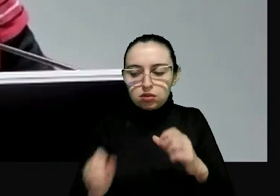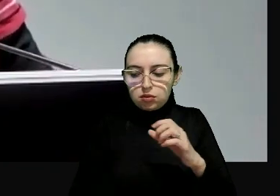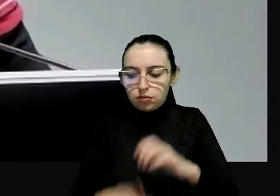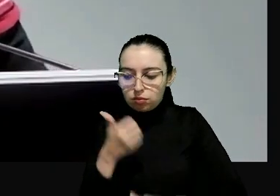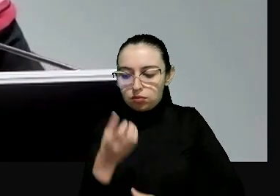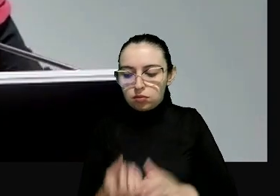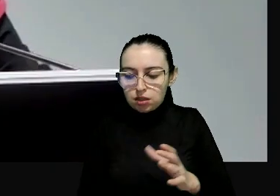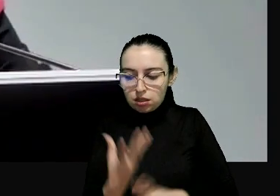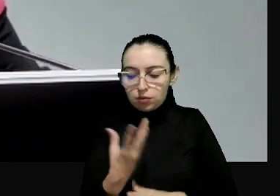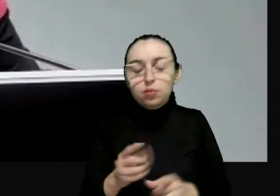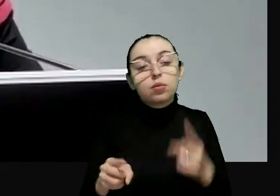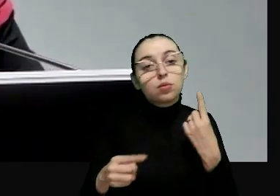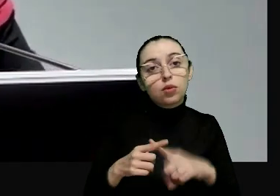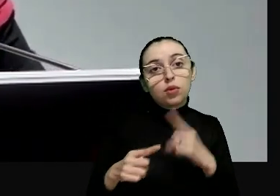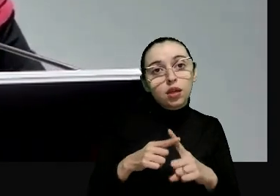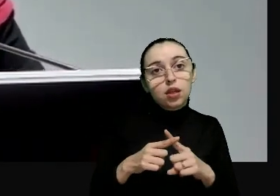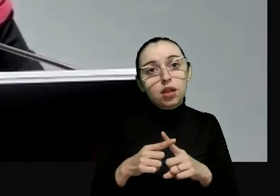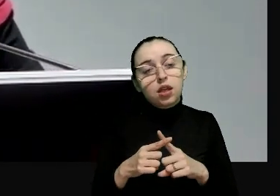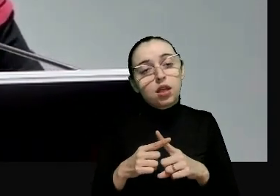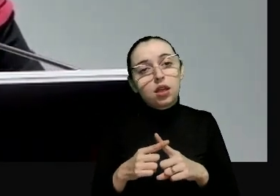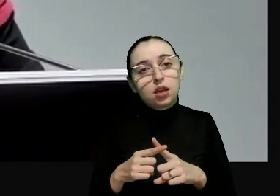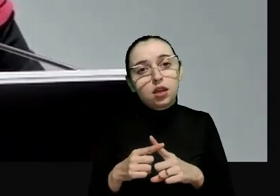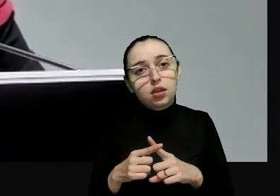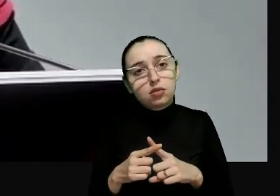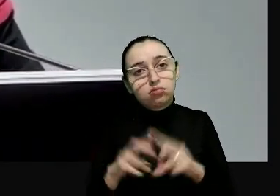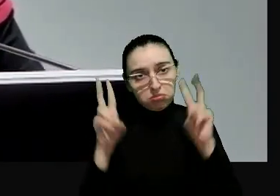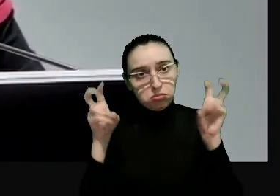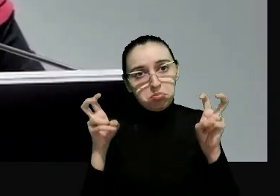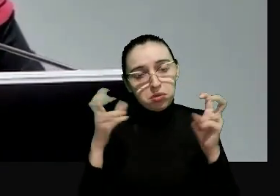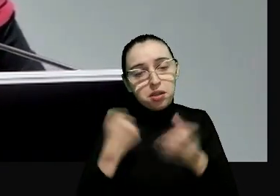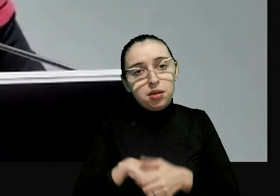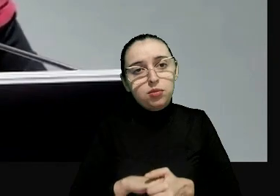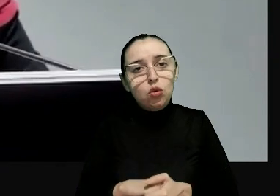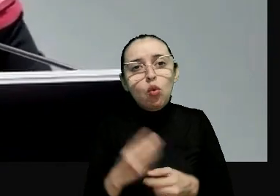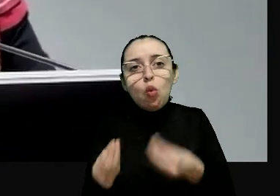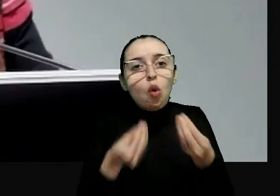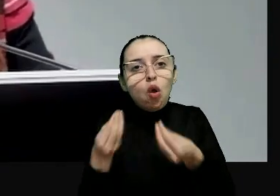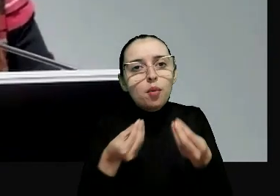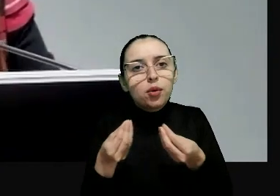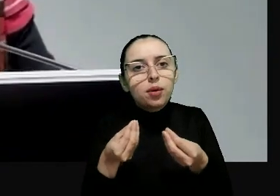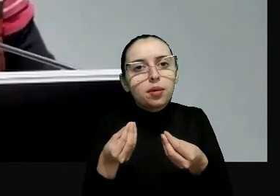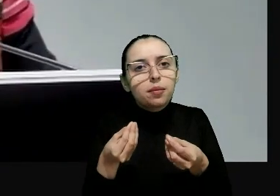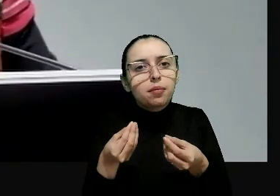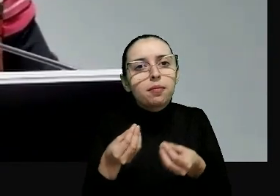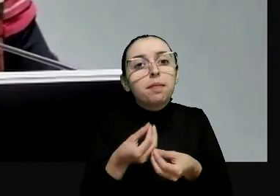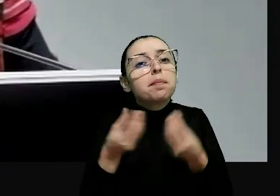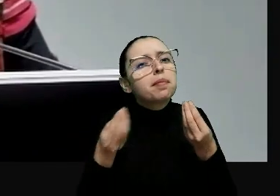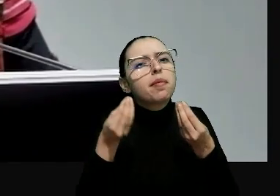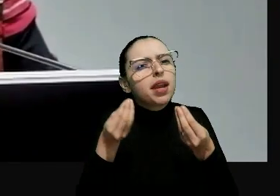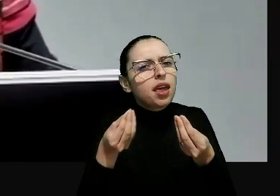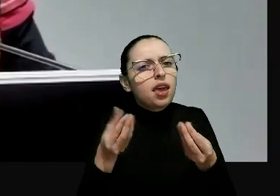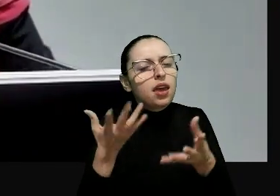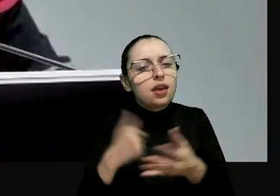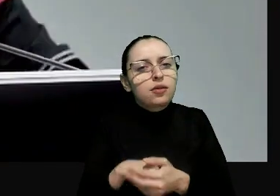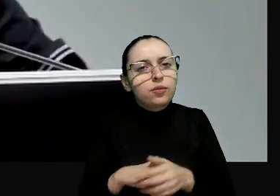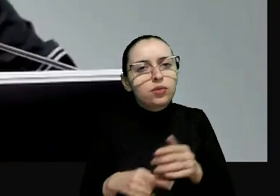transformador. Por que um conchaísmo regional transformador? Como e para quê?